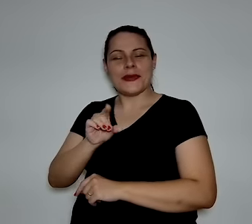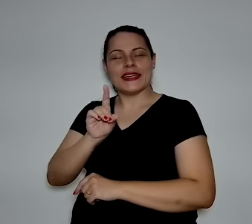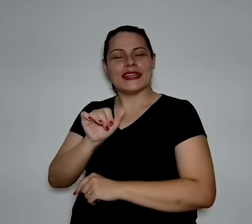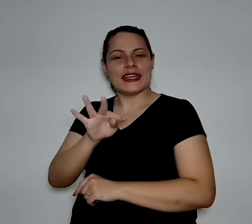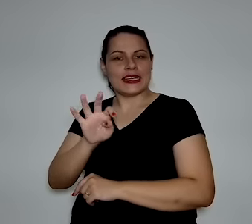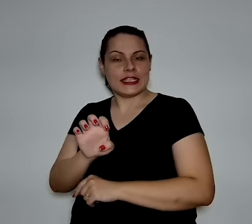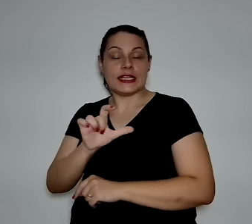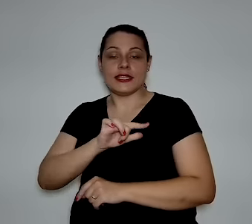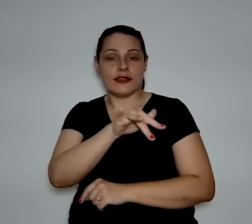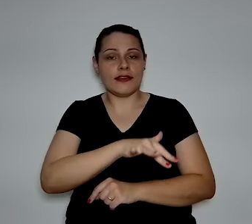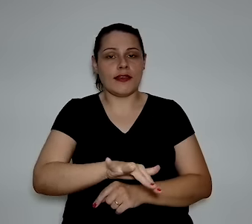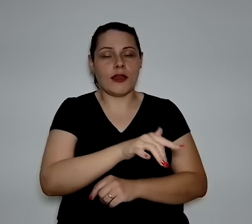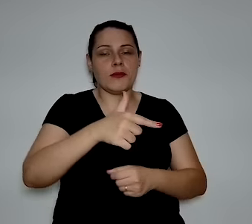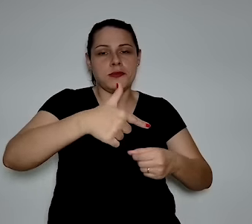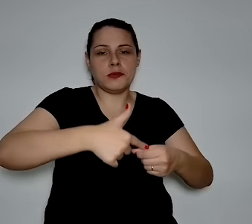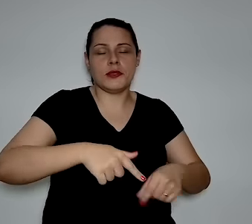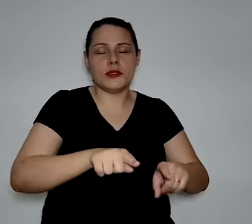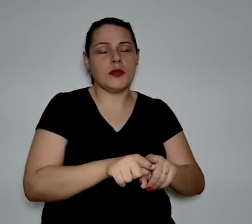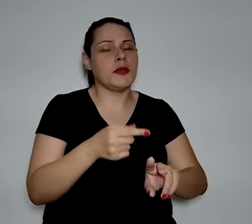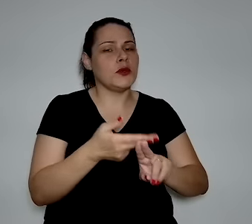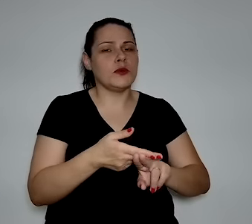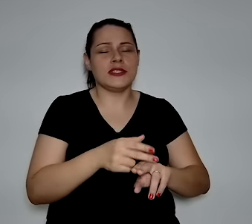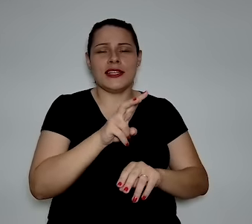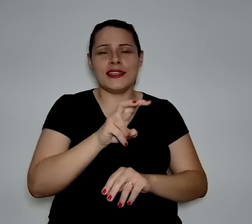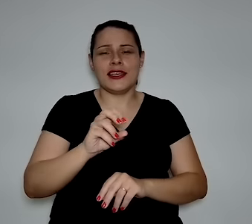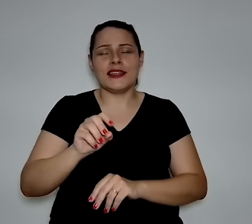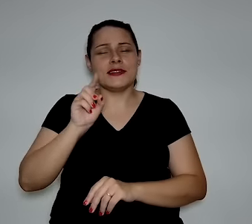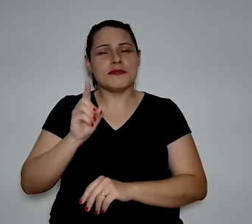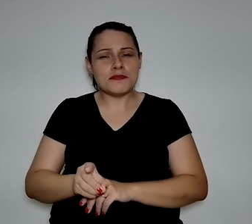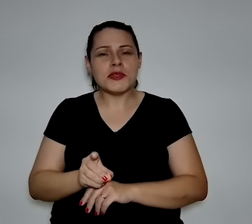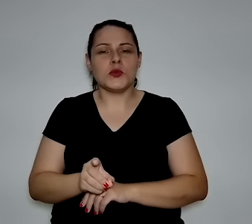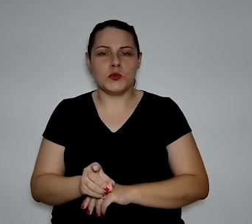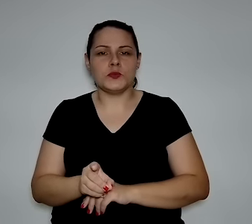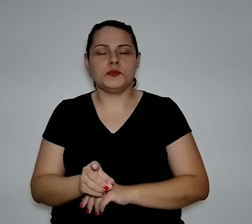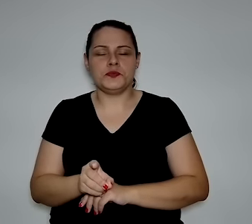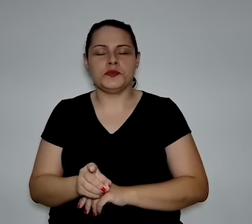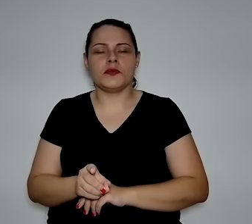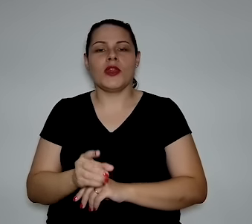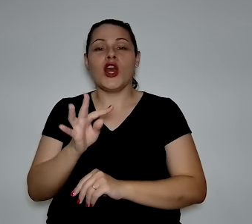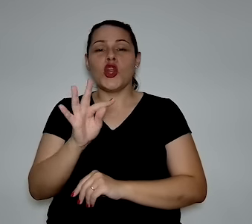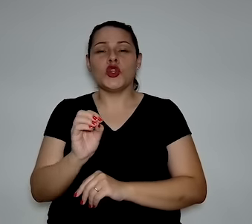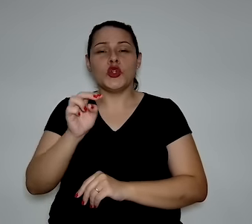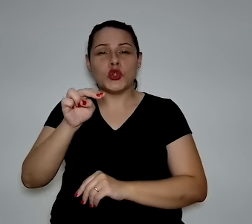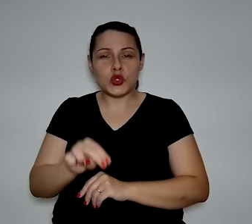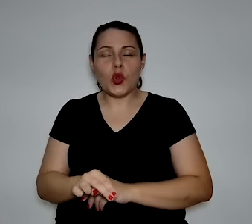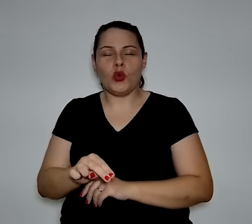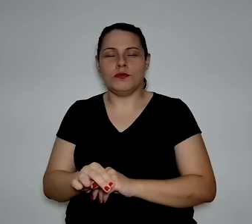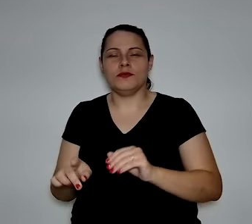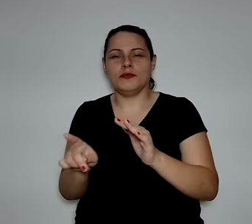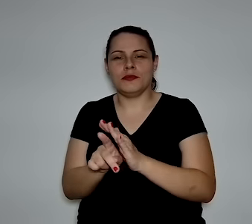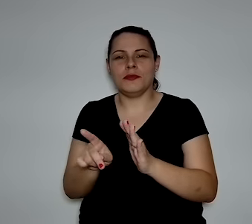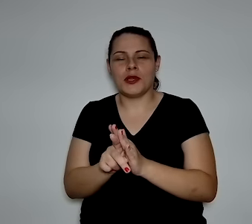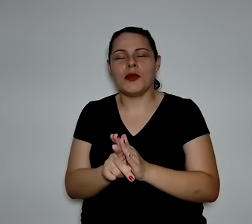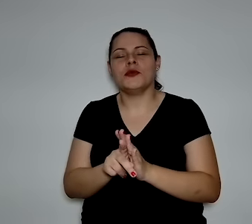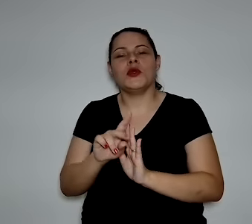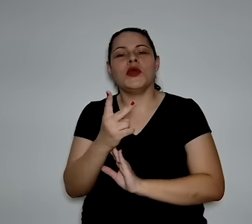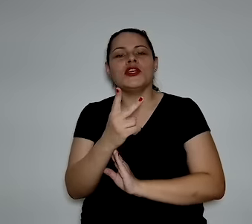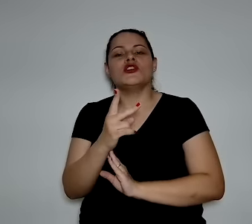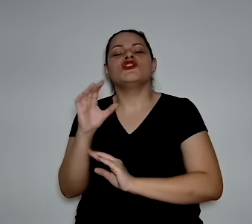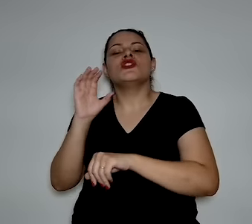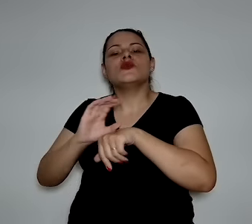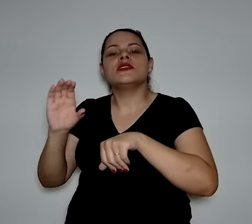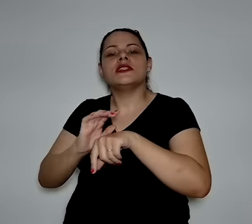Você tem o setor de petróleo que consome 500 mil toneladas de hidrogênio cinza por ano, porque precisa desulforizar